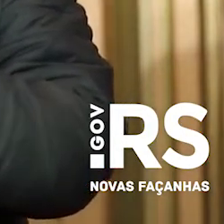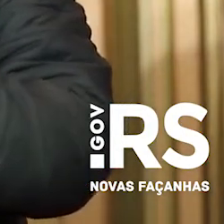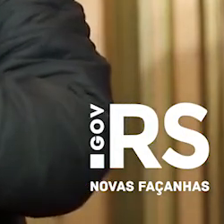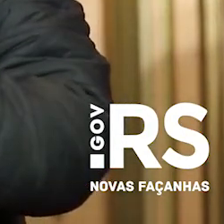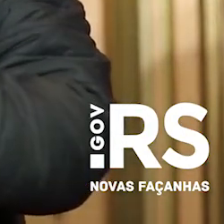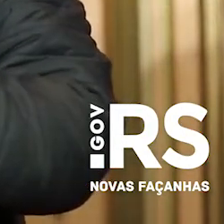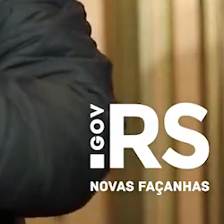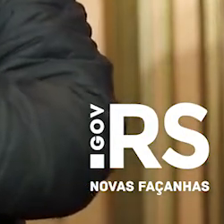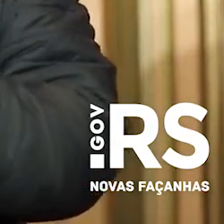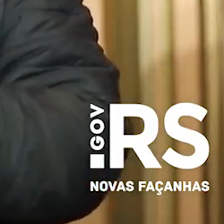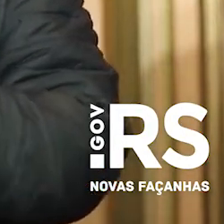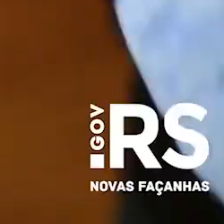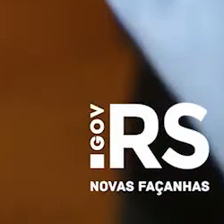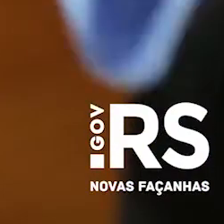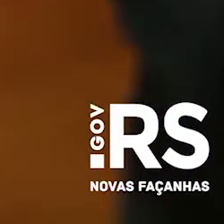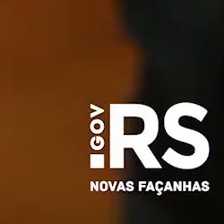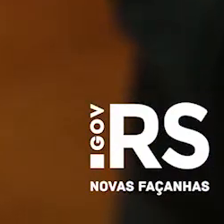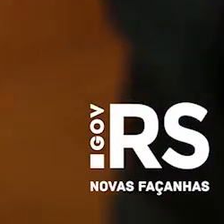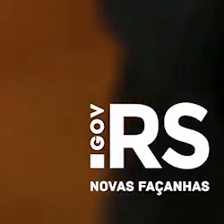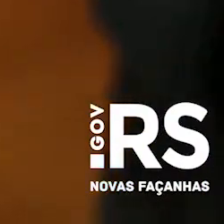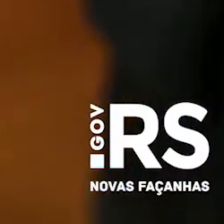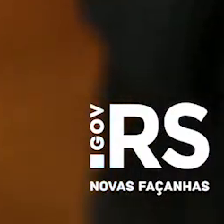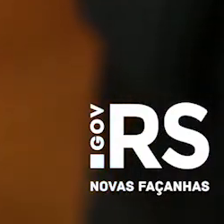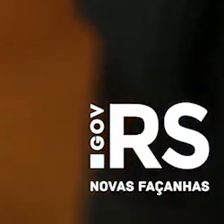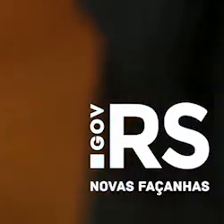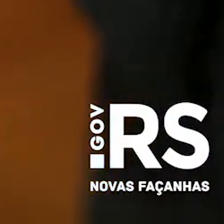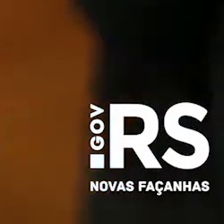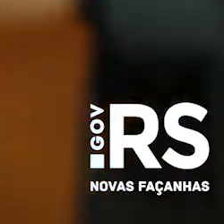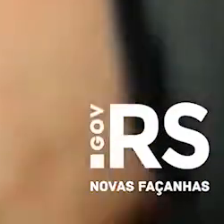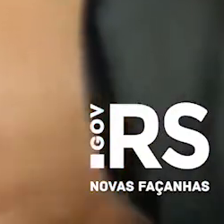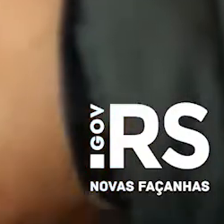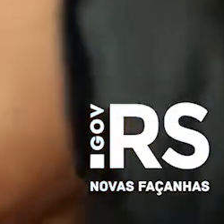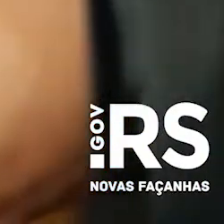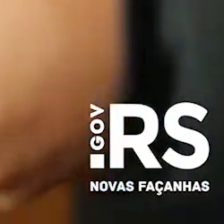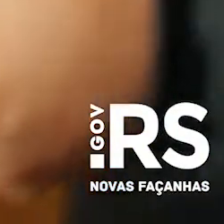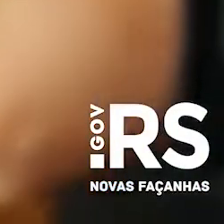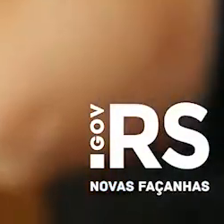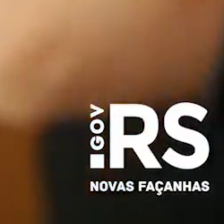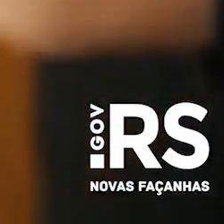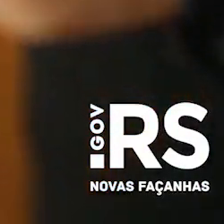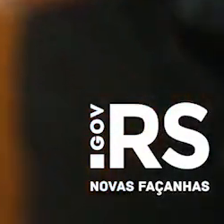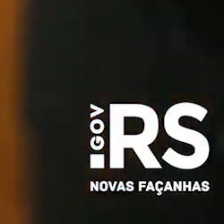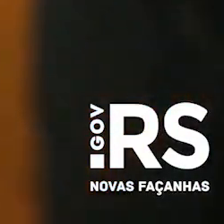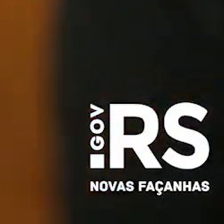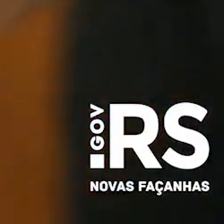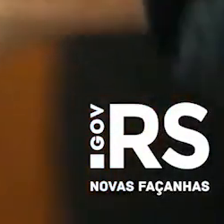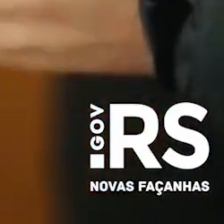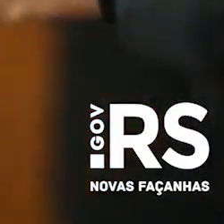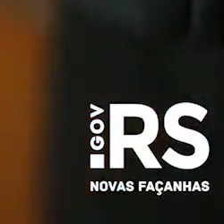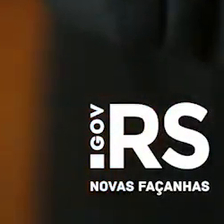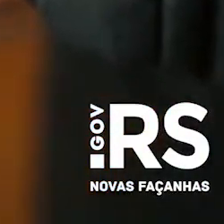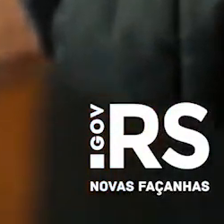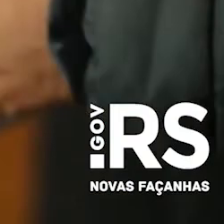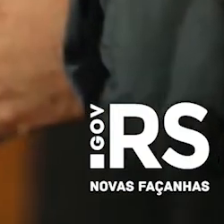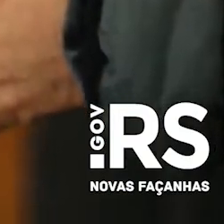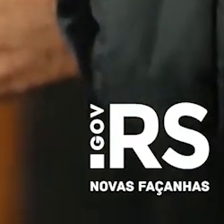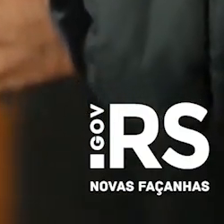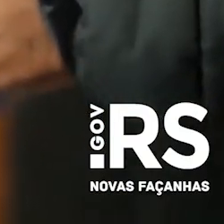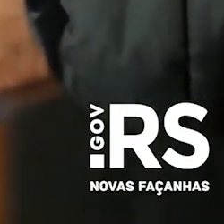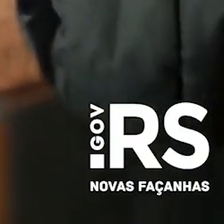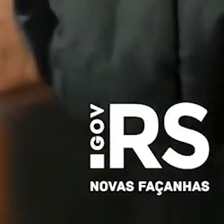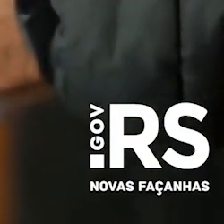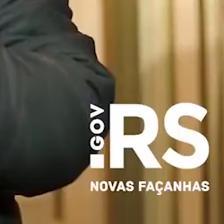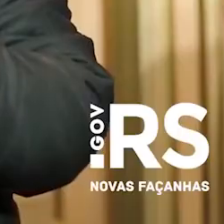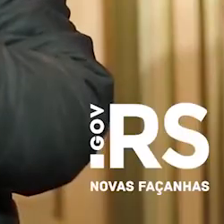máscara. E eu, então, descarto isso num saco acondicionado. Posso dobrar assim.